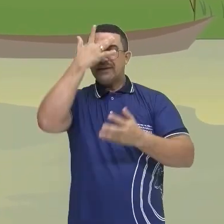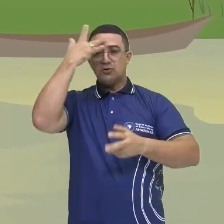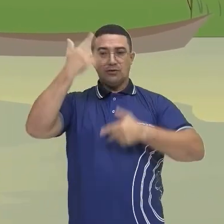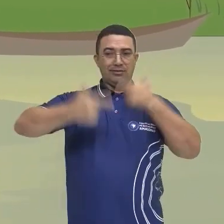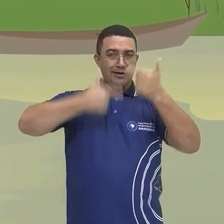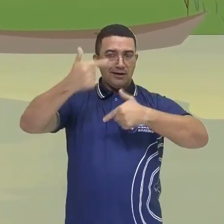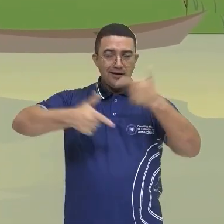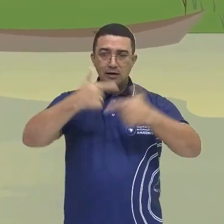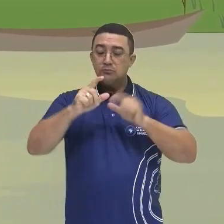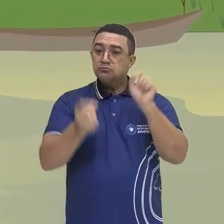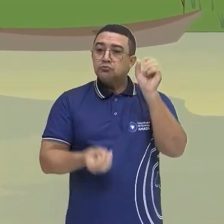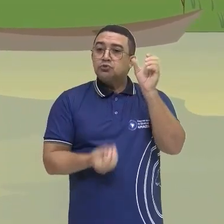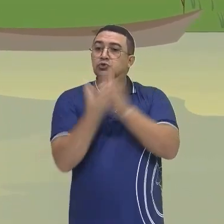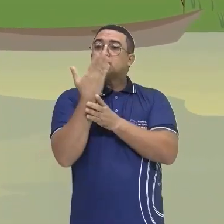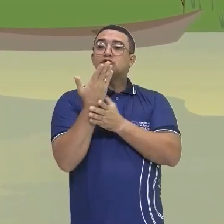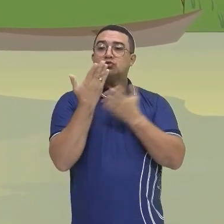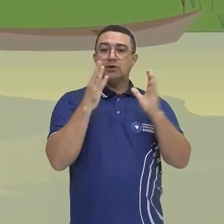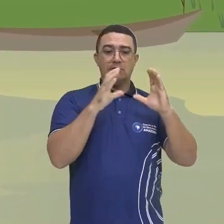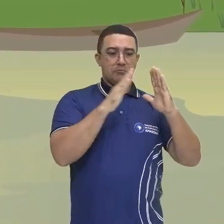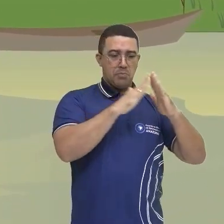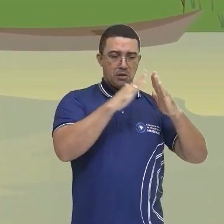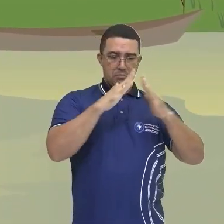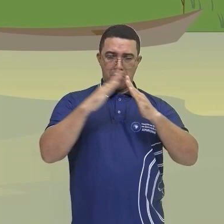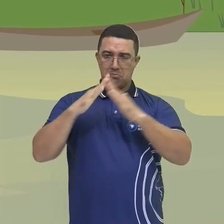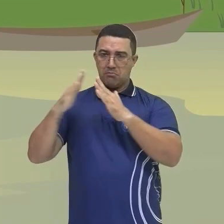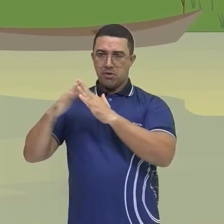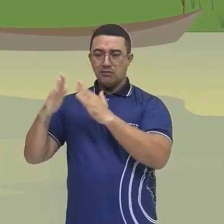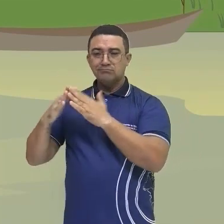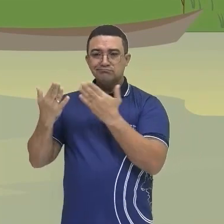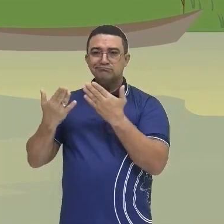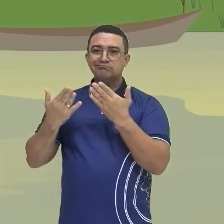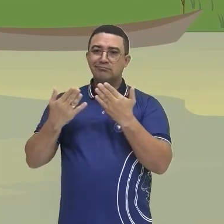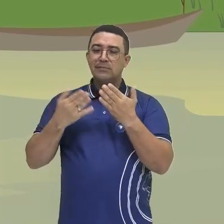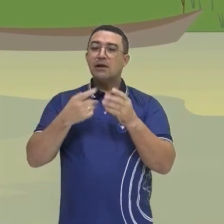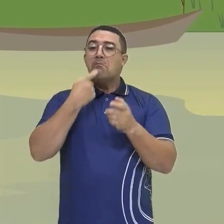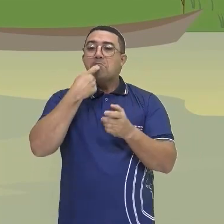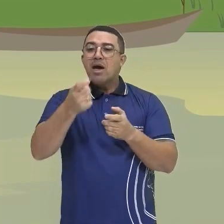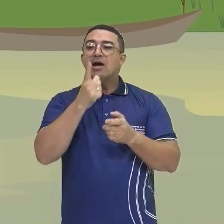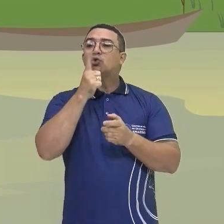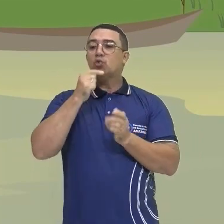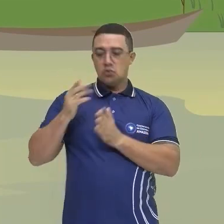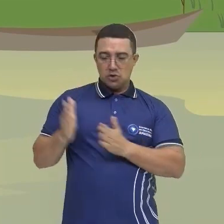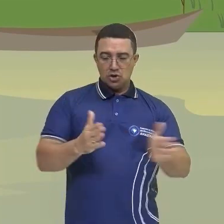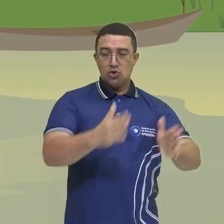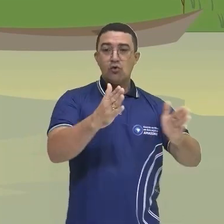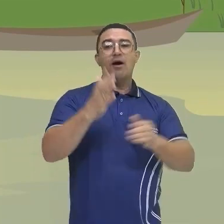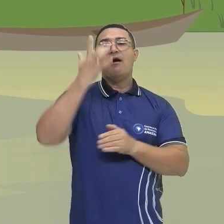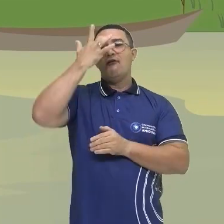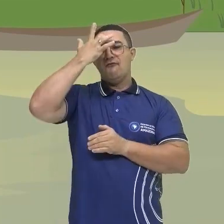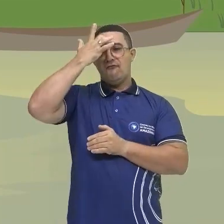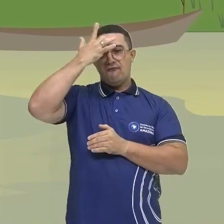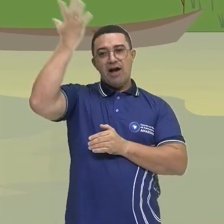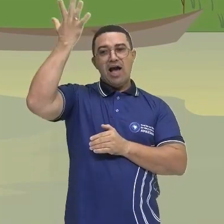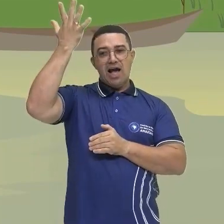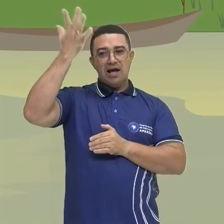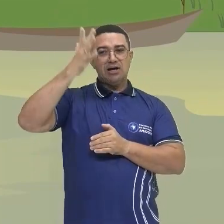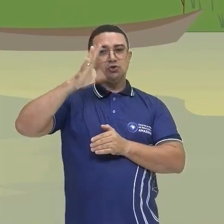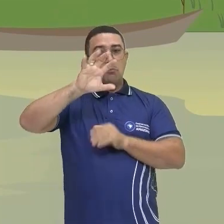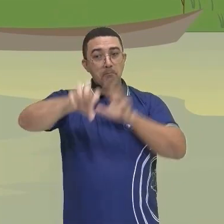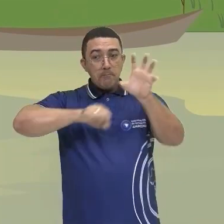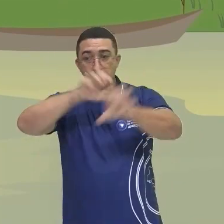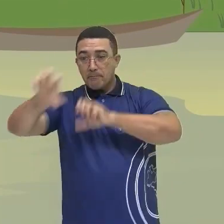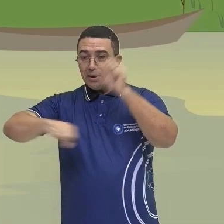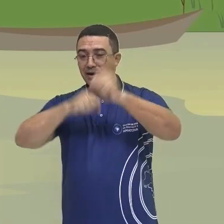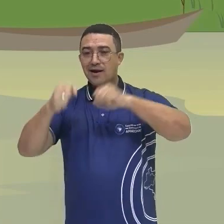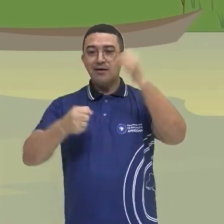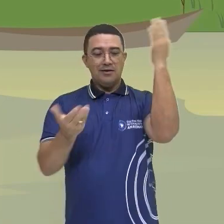formando um vilarejo. Era geralmente localizado próximo a rios para facilitar o abastecimento de mercadorias e